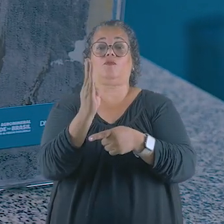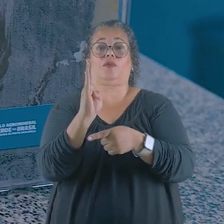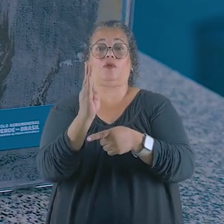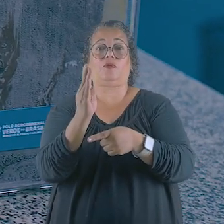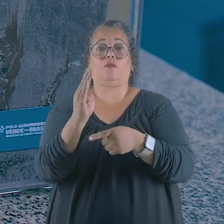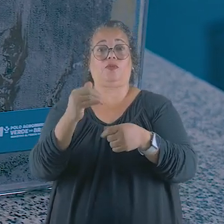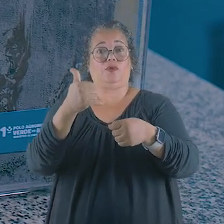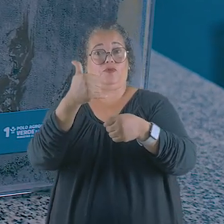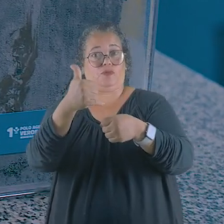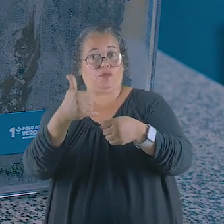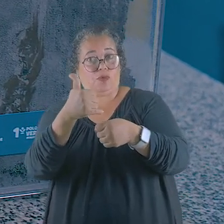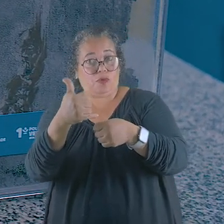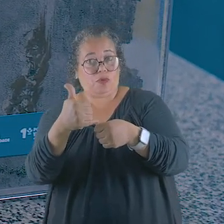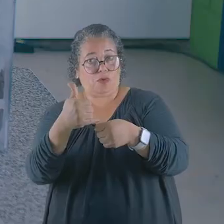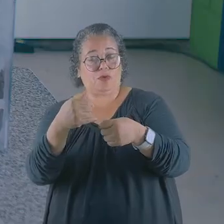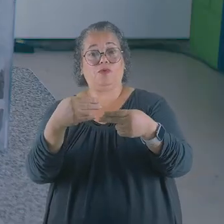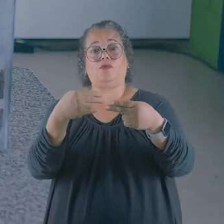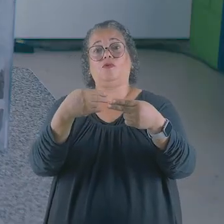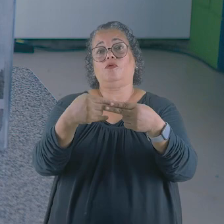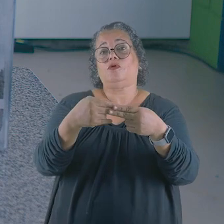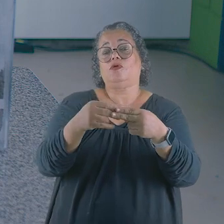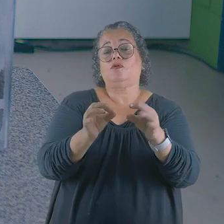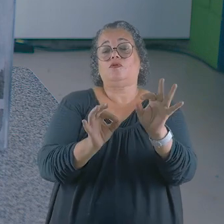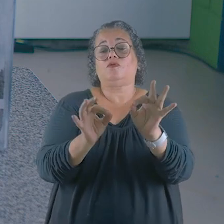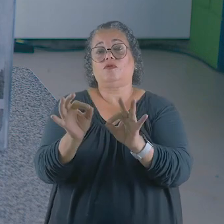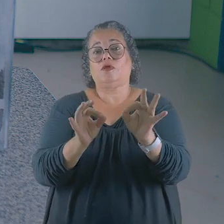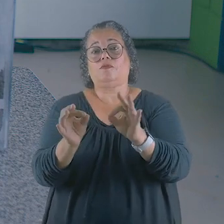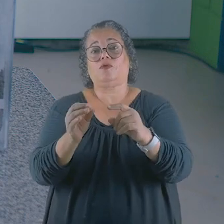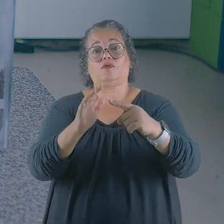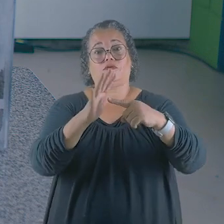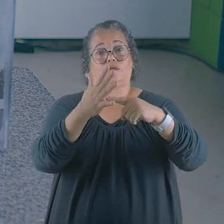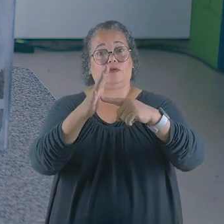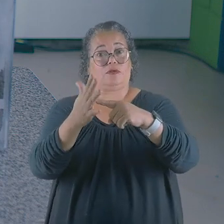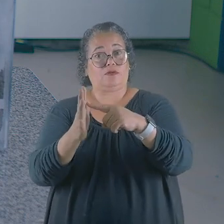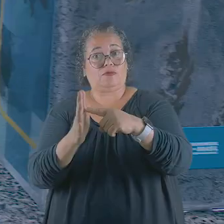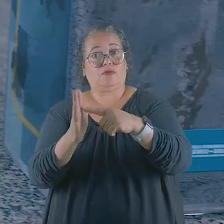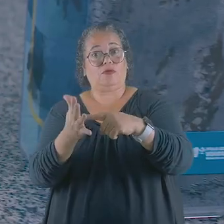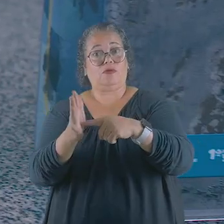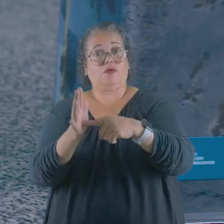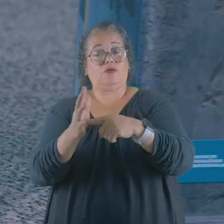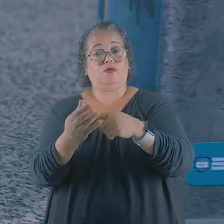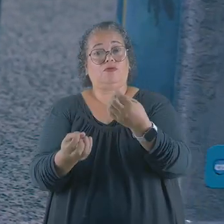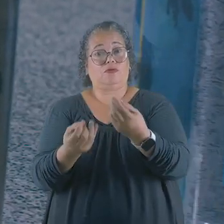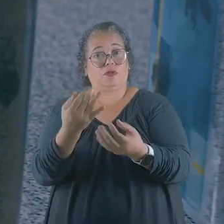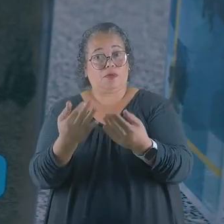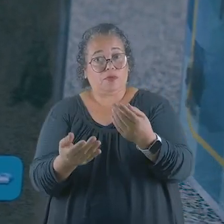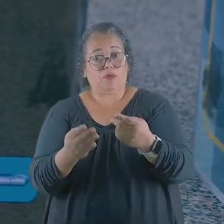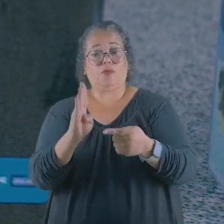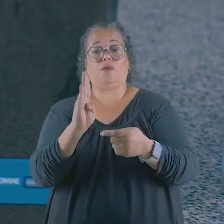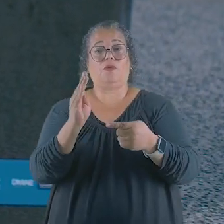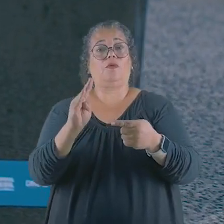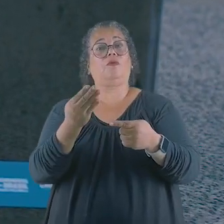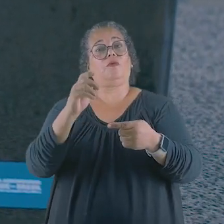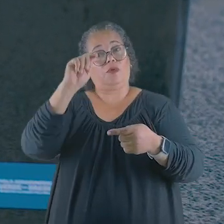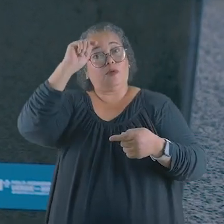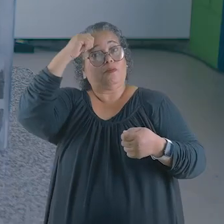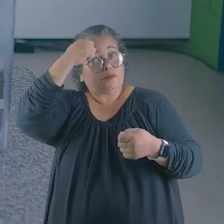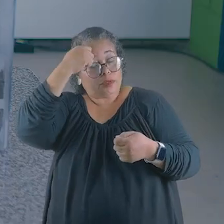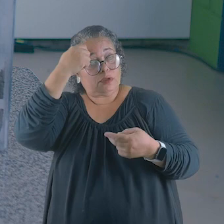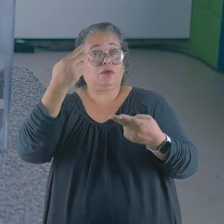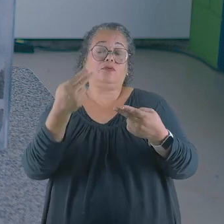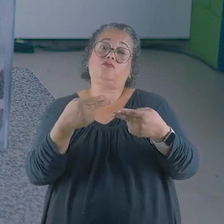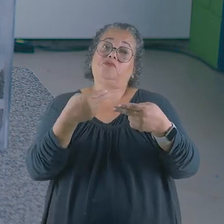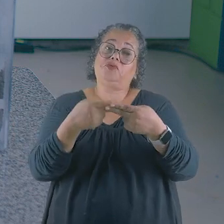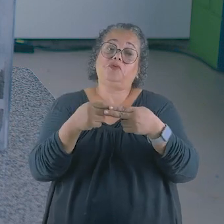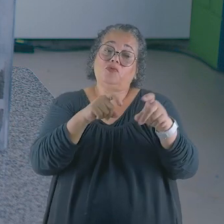bioóleo, que é utilizado no processo para realimentar os queimadores. Nos dá o biocarvão, que